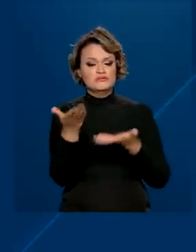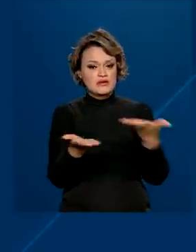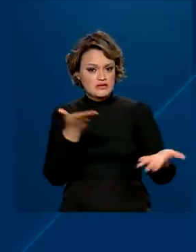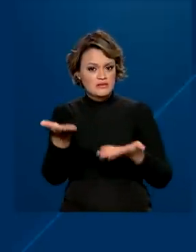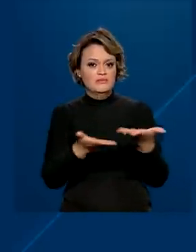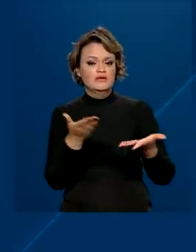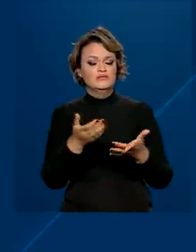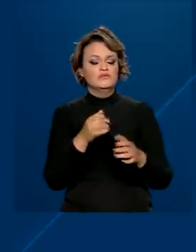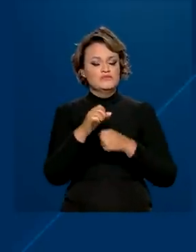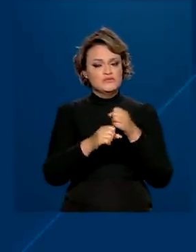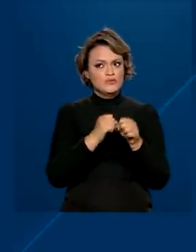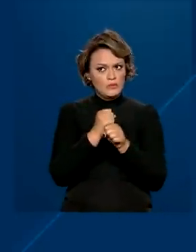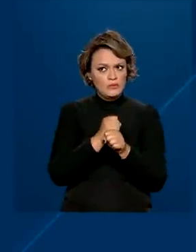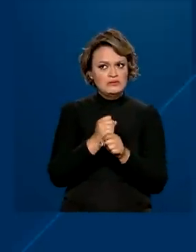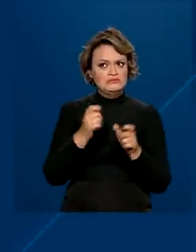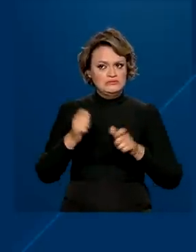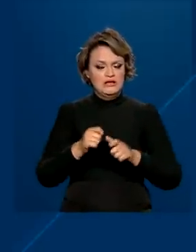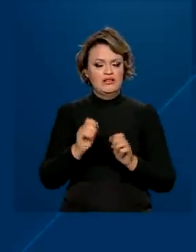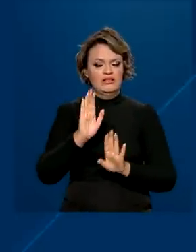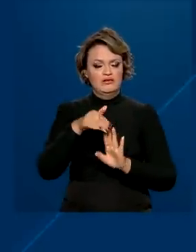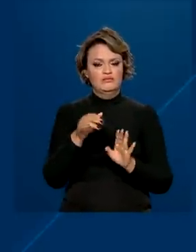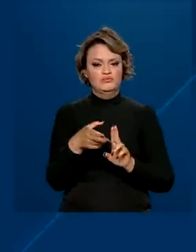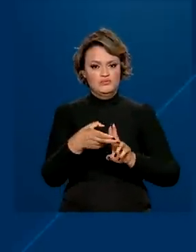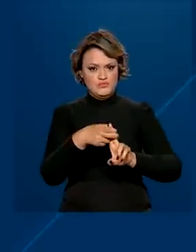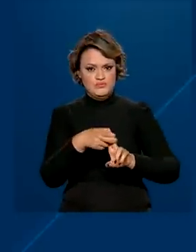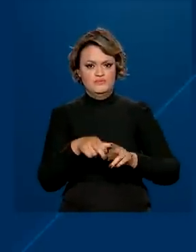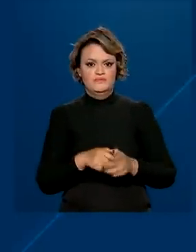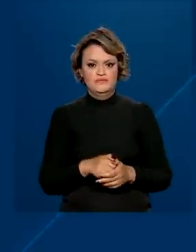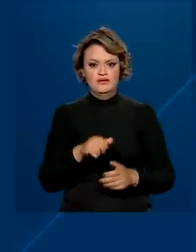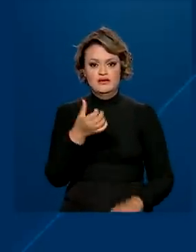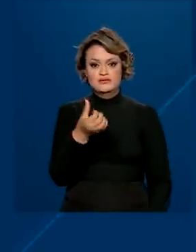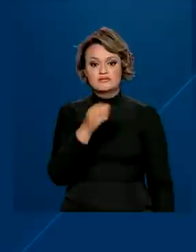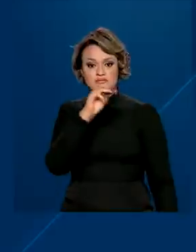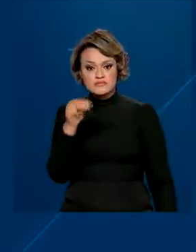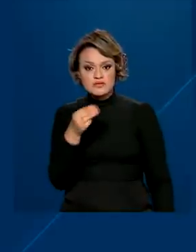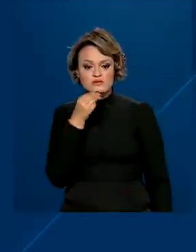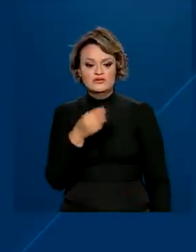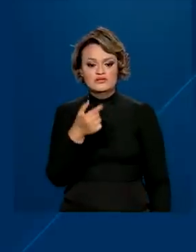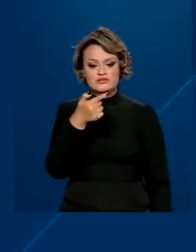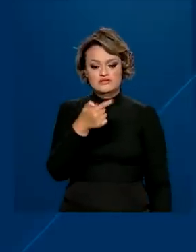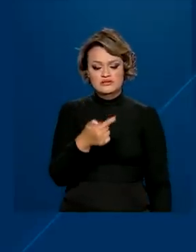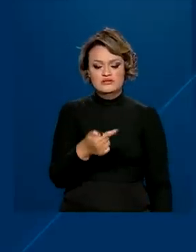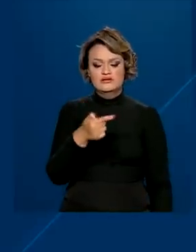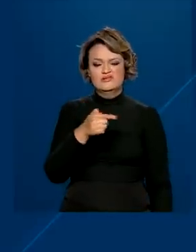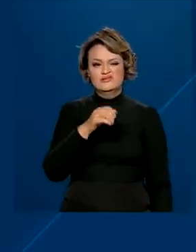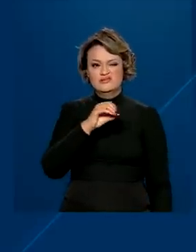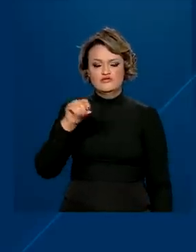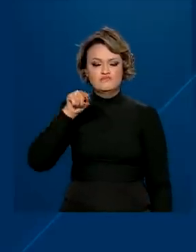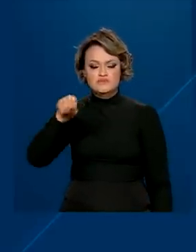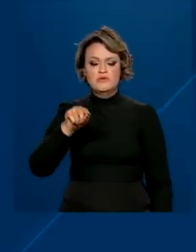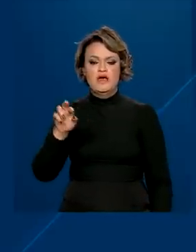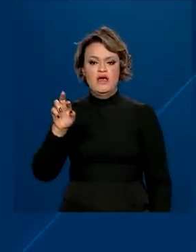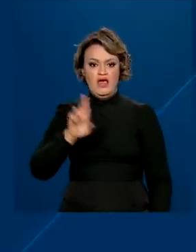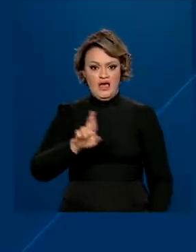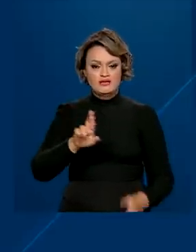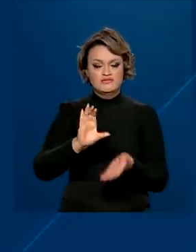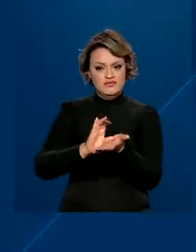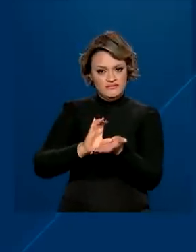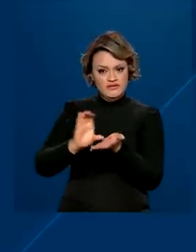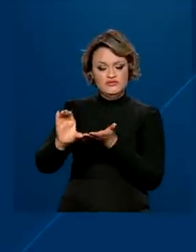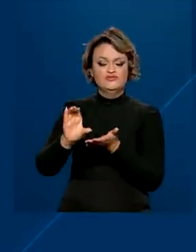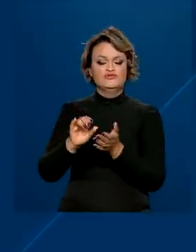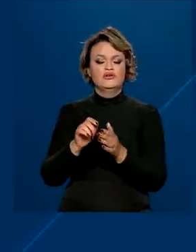sejam feitos por ano pelo SUS. Mais de R$,7 milhões devem ser investidos